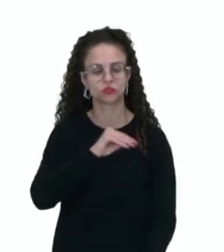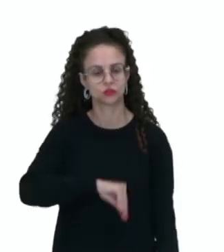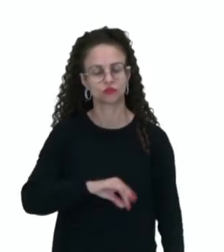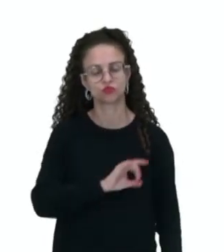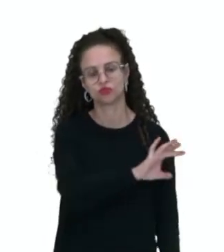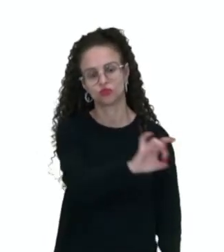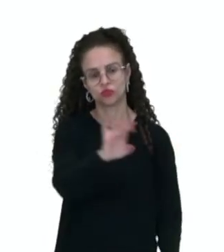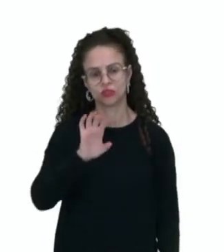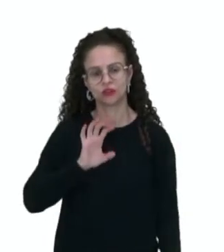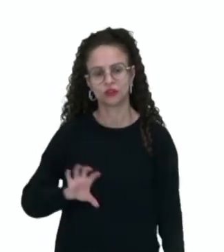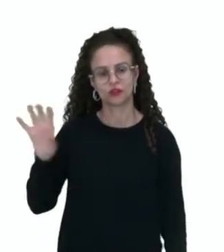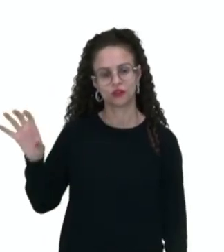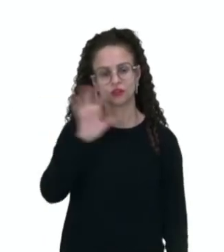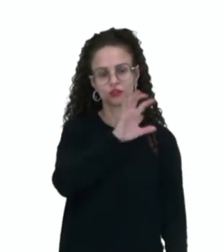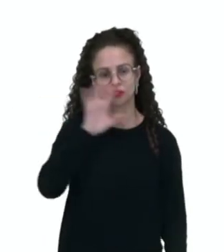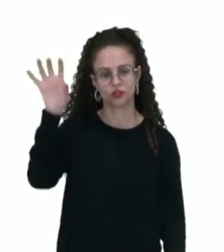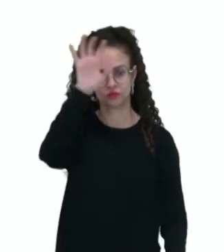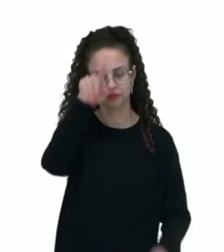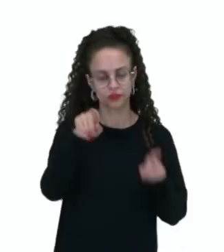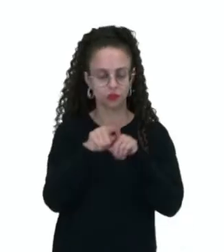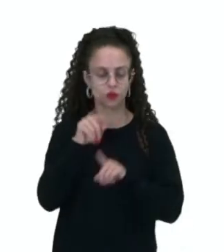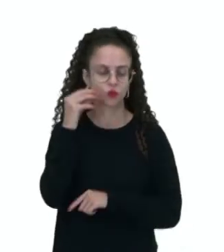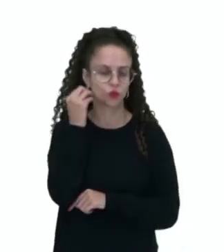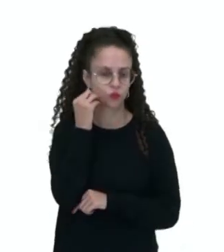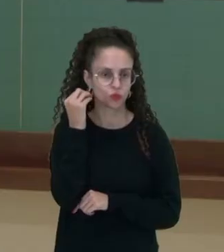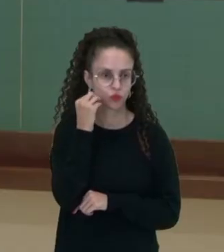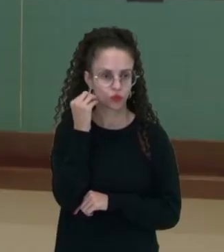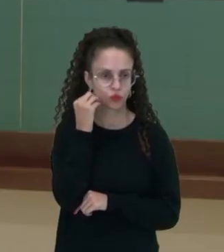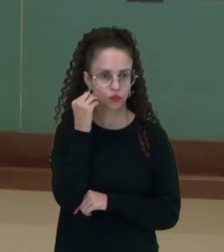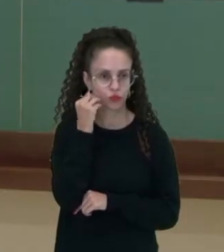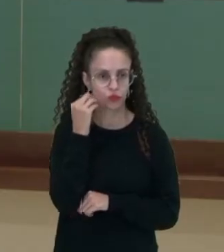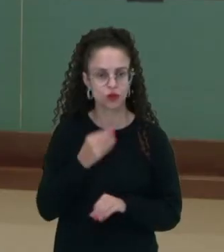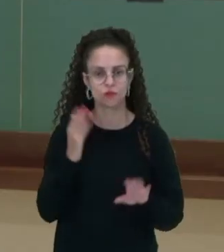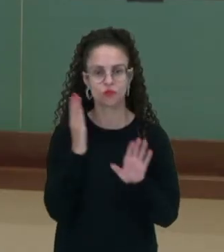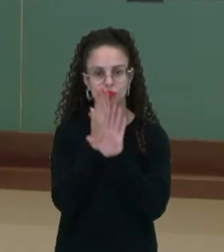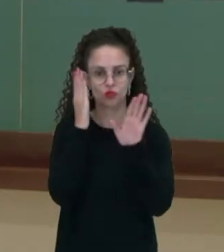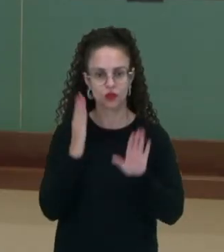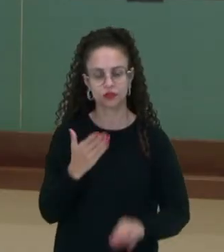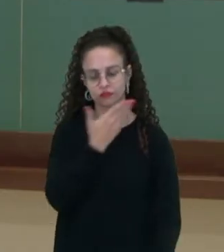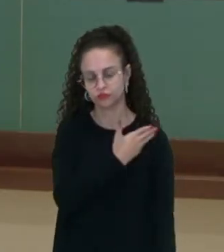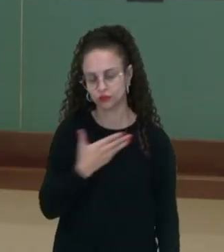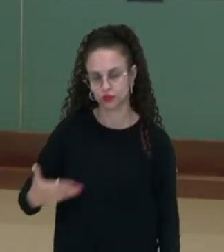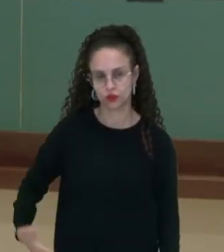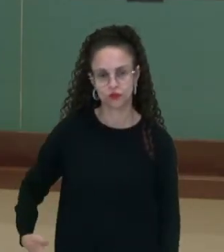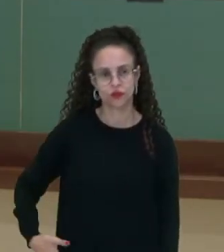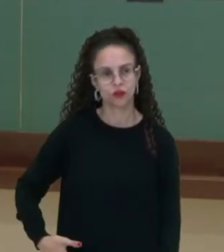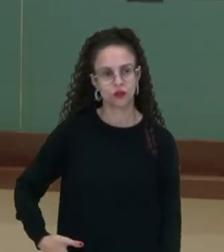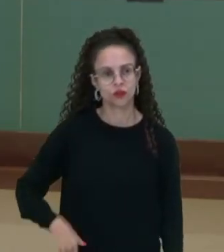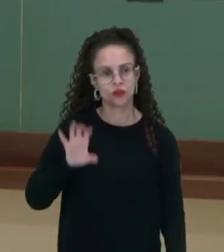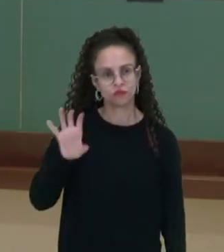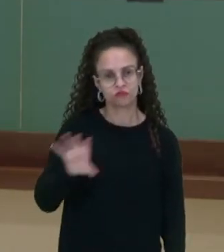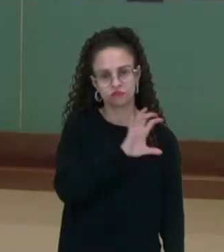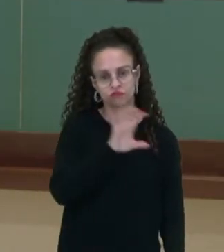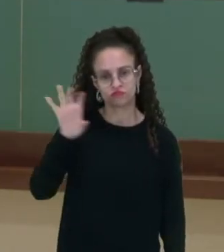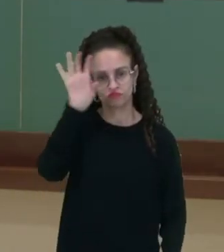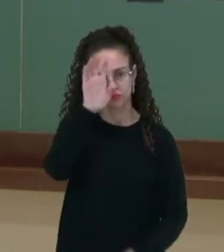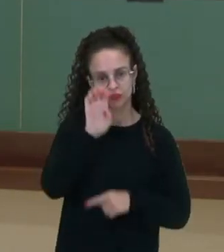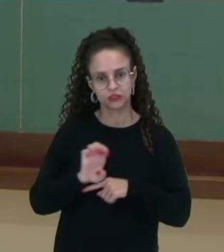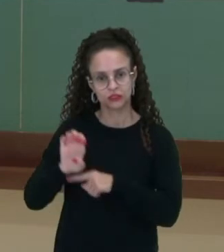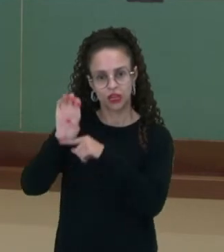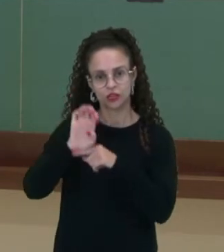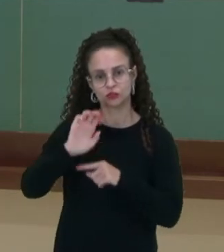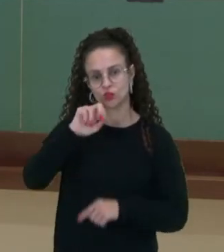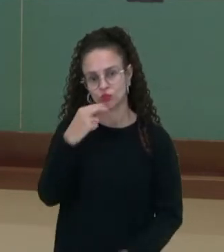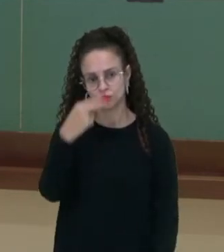região, assim como oportunidades também, né, dada por governantes de cada estado do nosso país ou